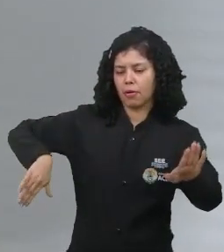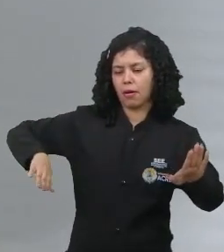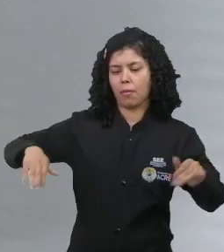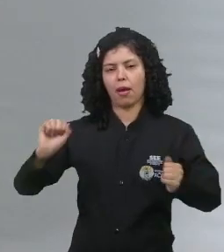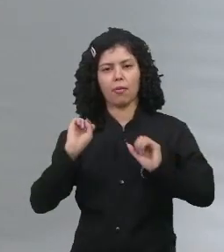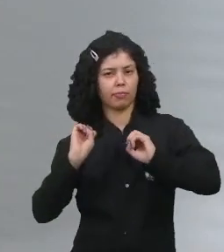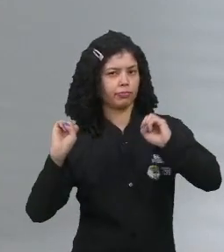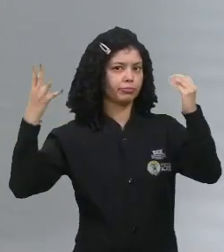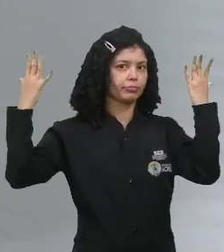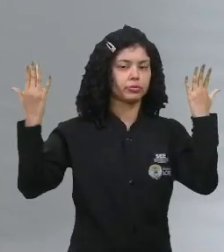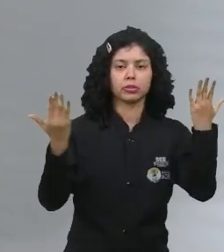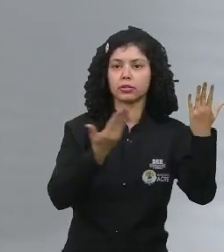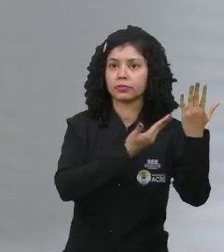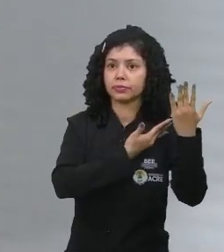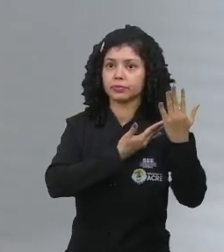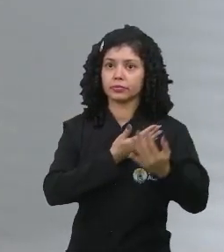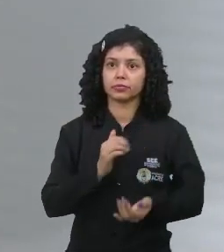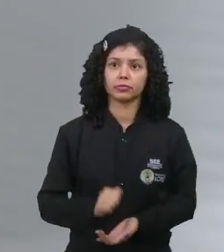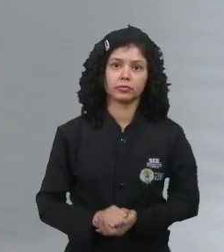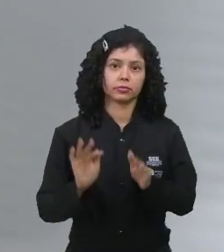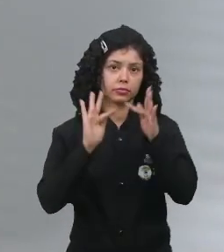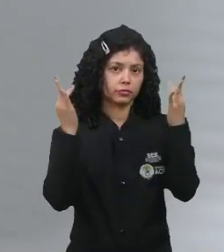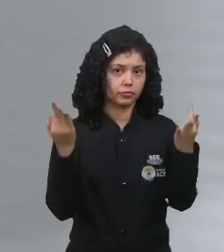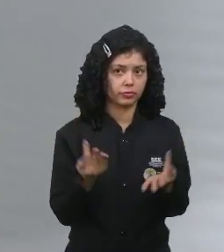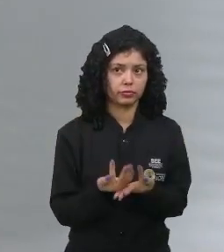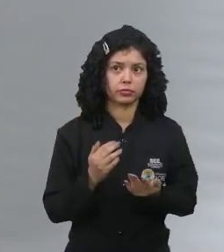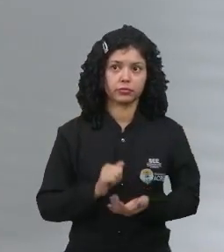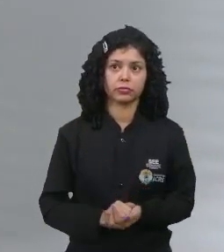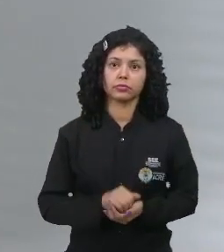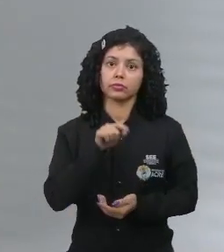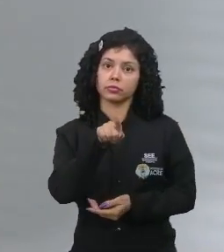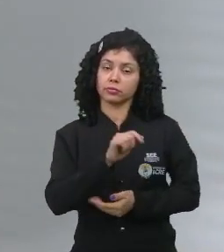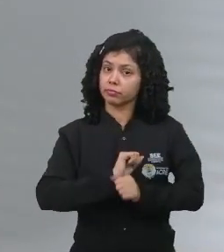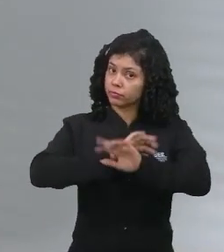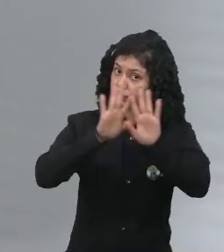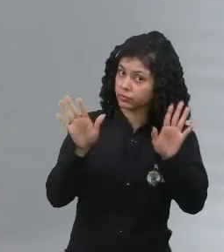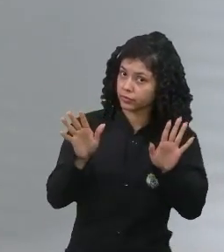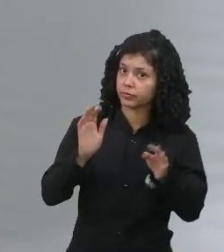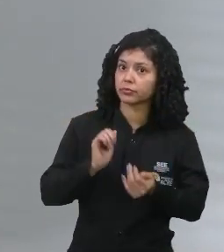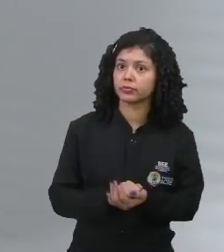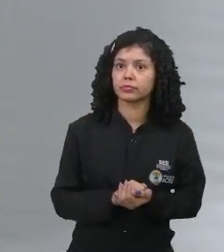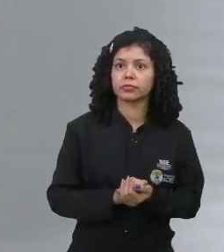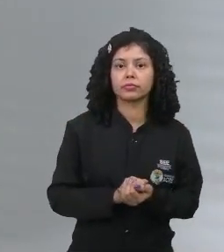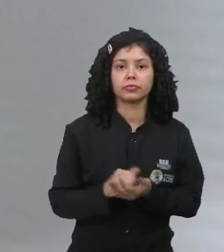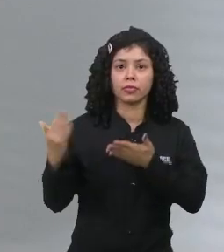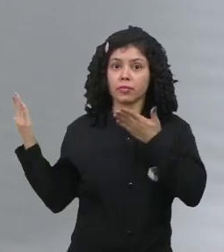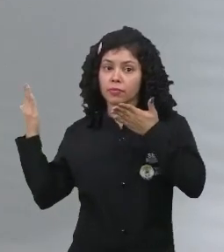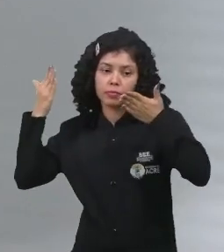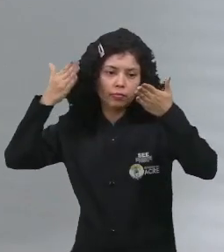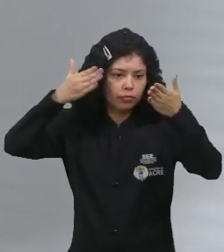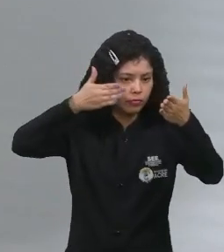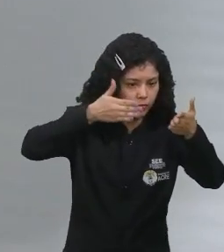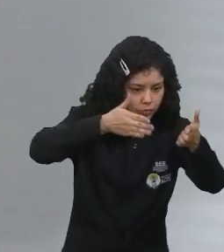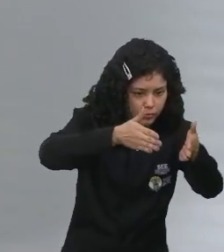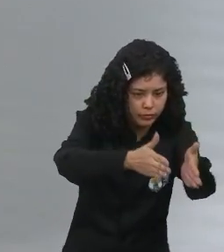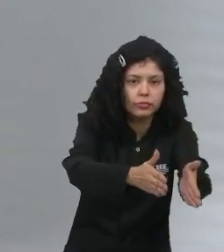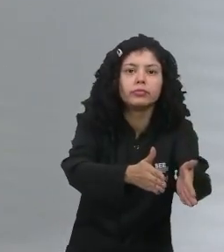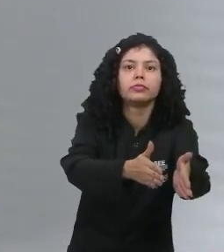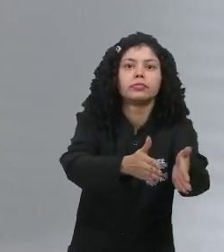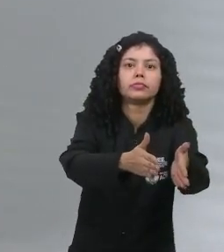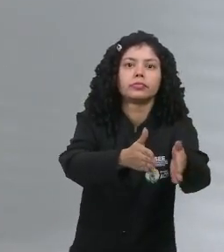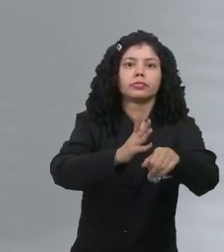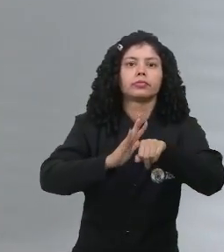festa, com os amigos, com a família. Isso, por incrível que pareça, conduz a um processo de